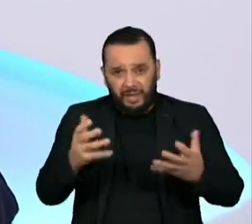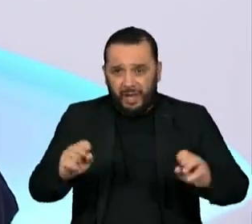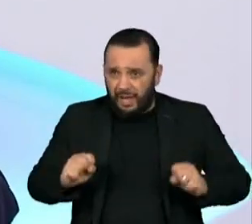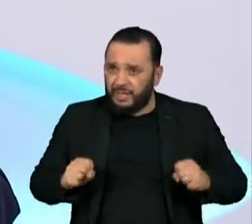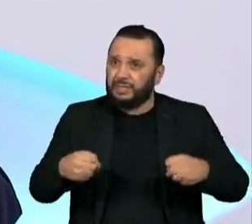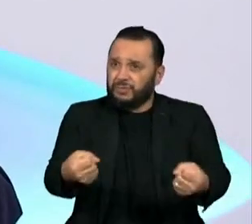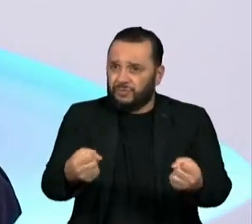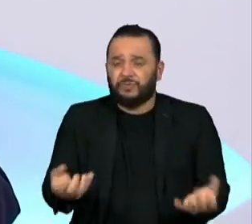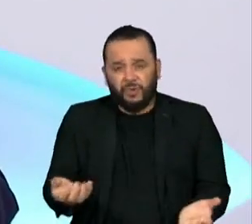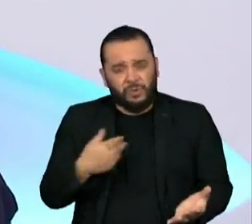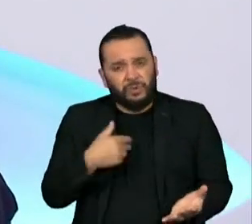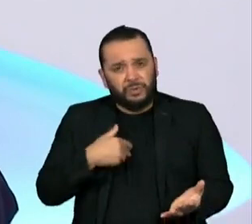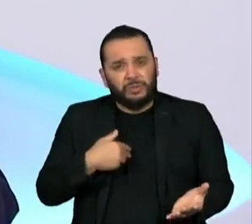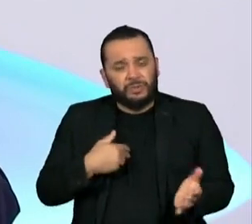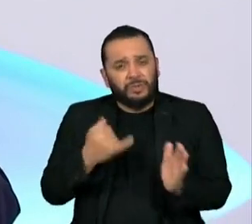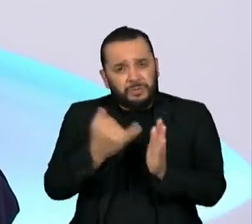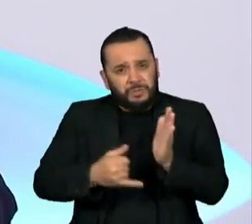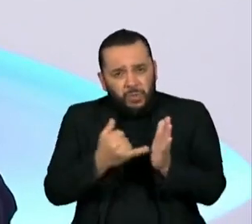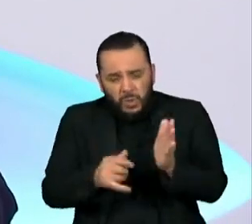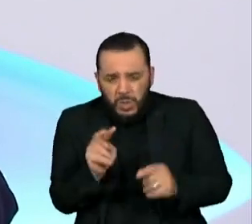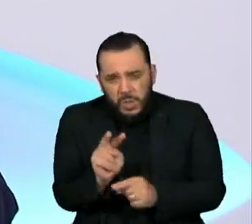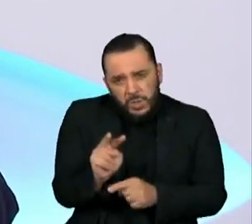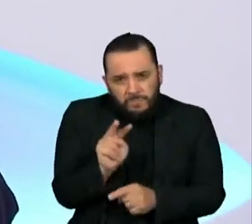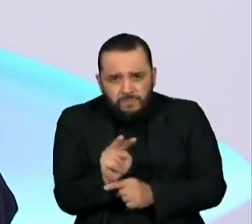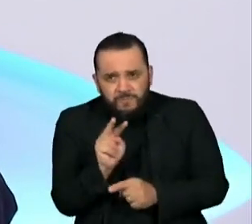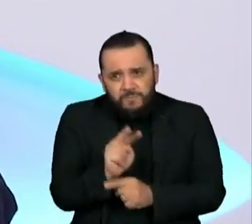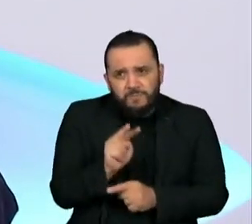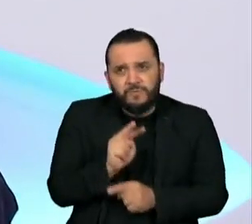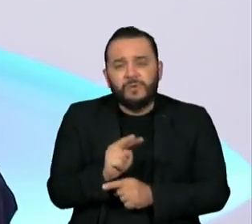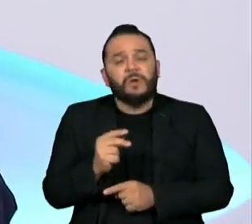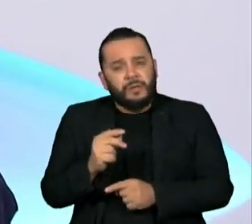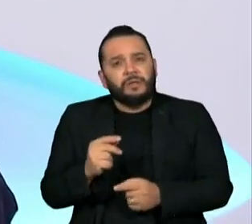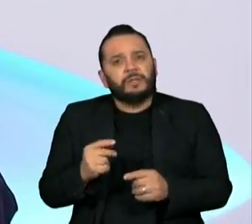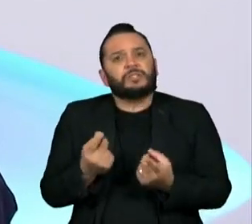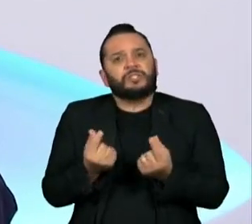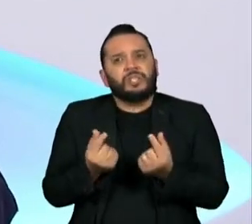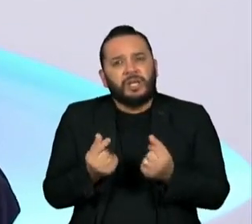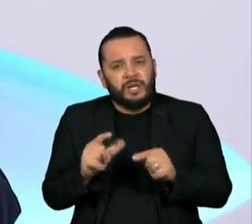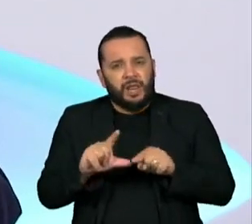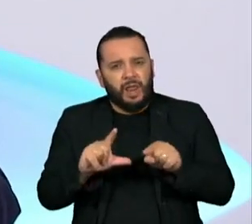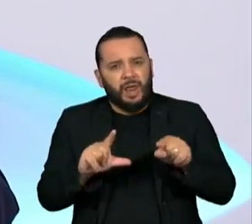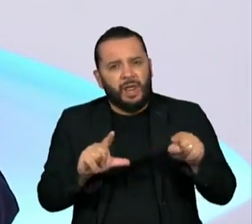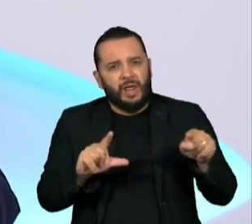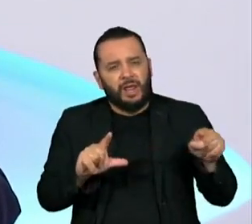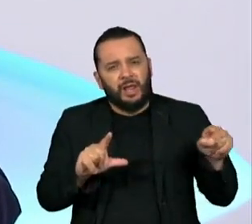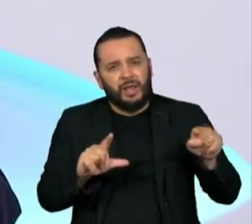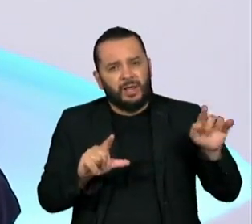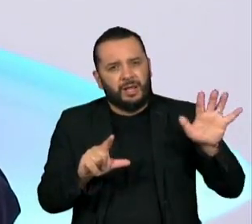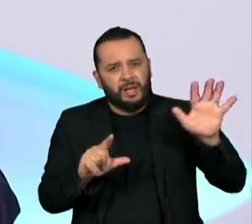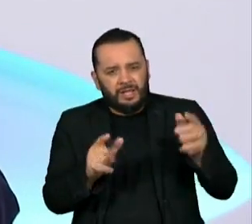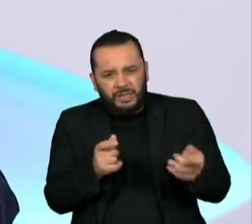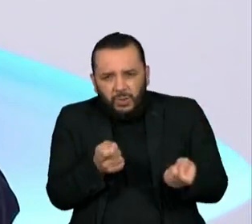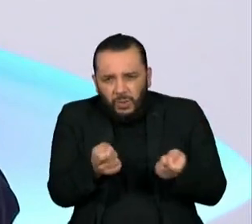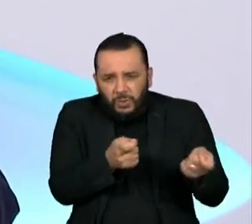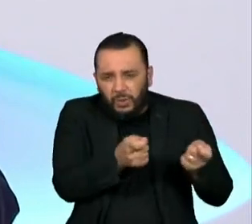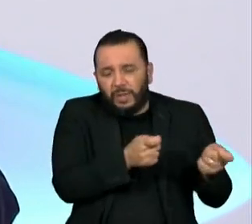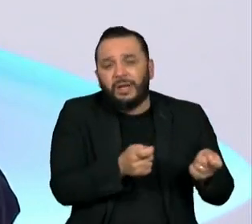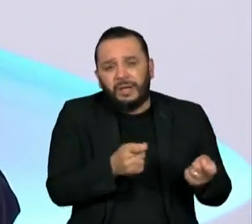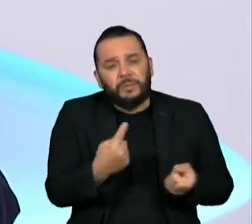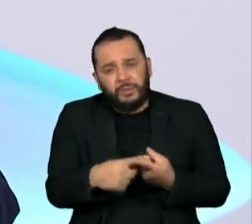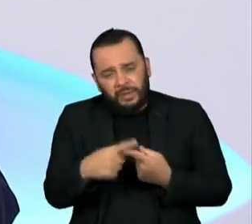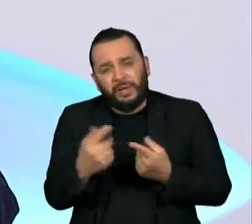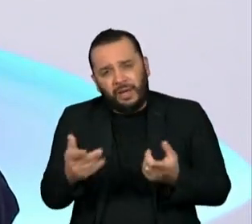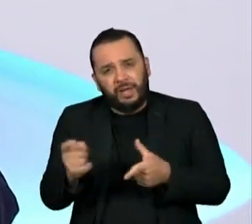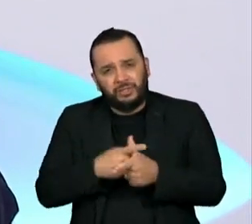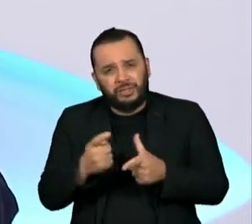o quanto for necessário para estabilizar a ação dívida PIB, além de preservar o